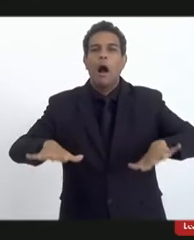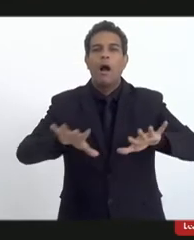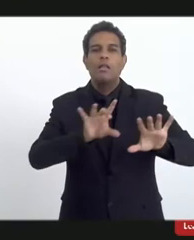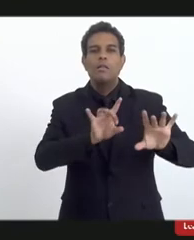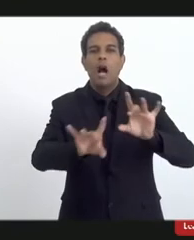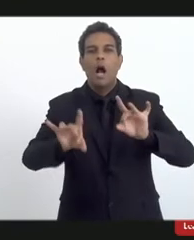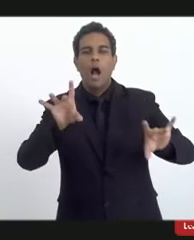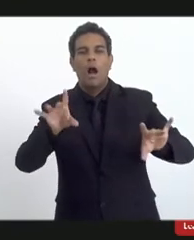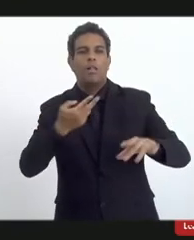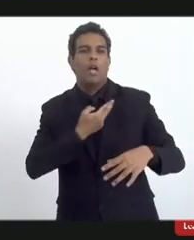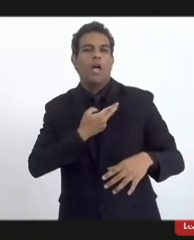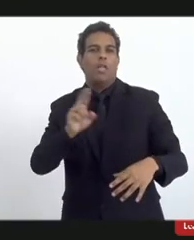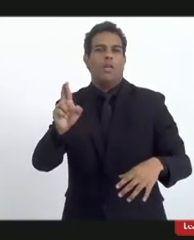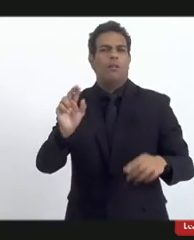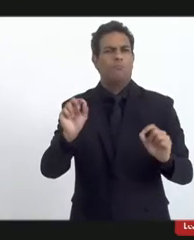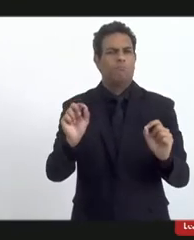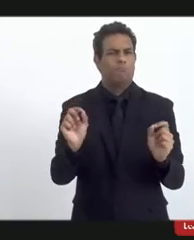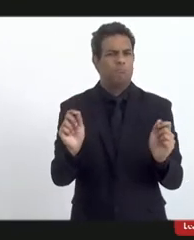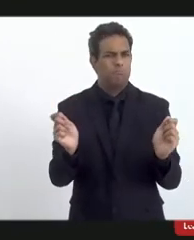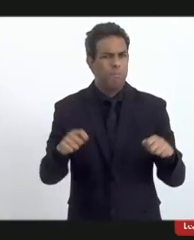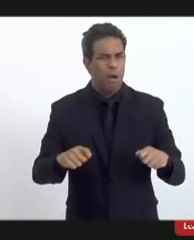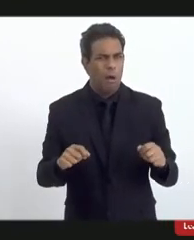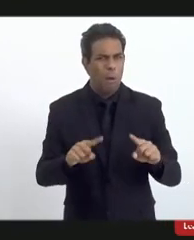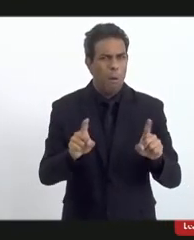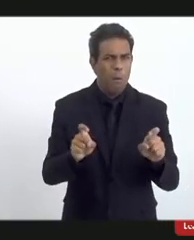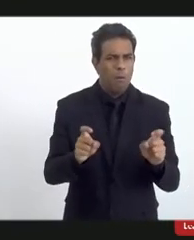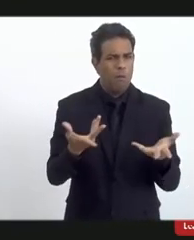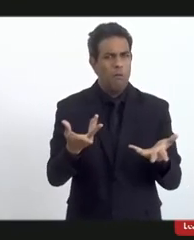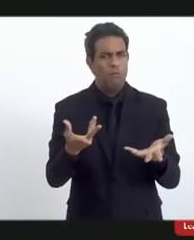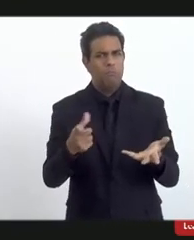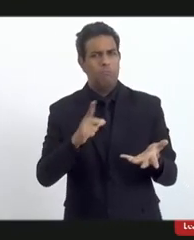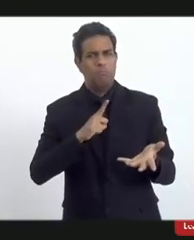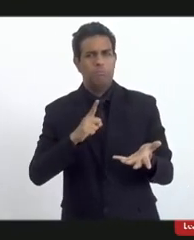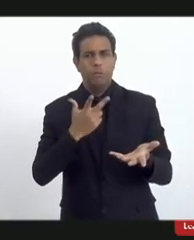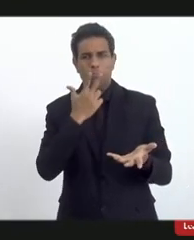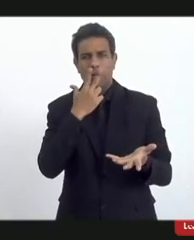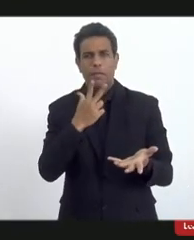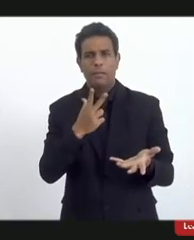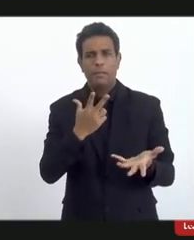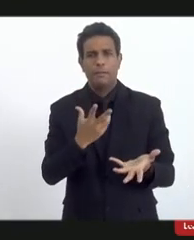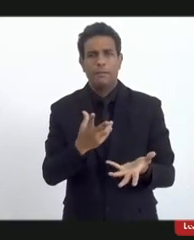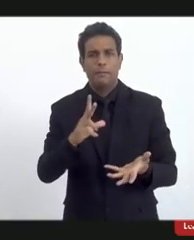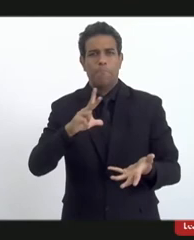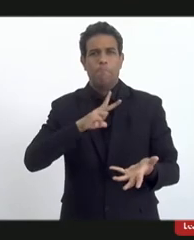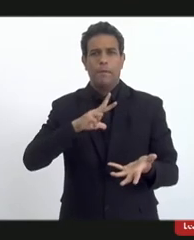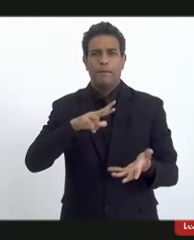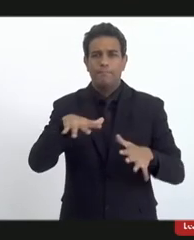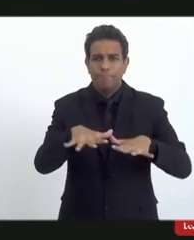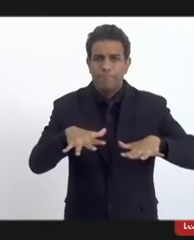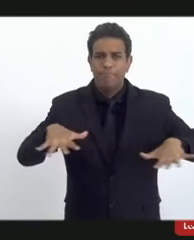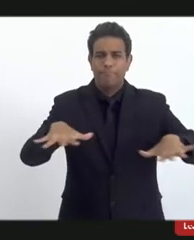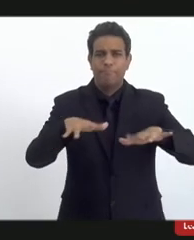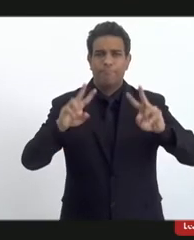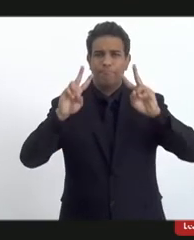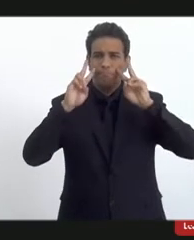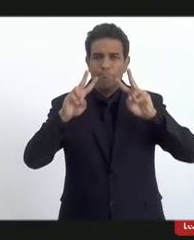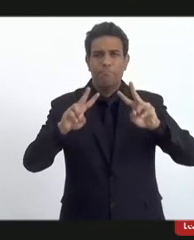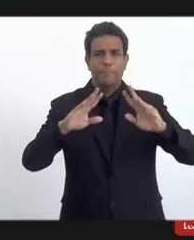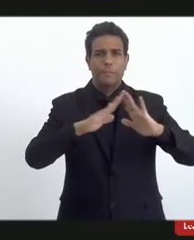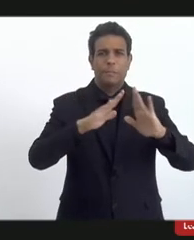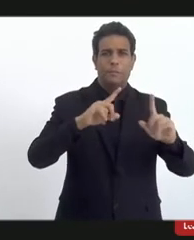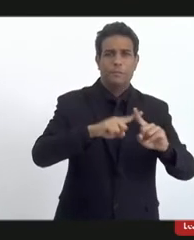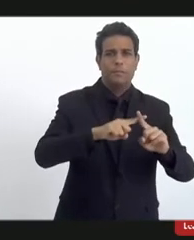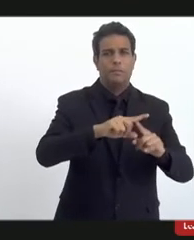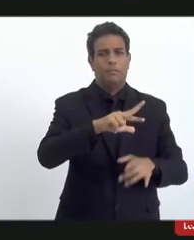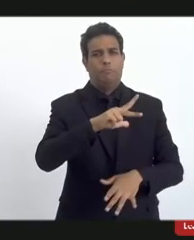das pessoas. Então, existe verdadeiramente uma privatização, quer dizer, aquilo foi para a mão de igrejas